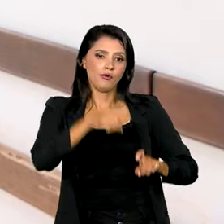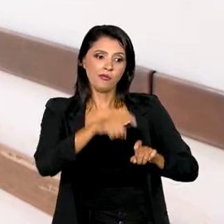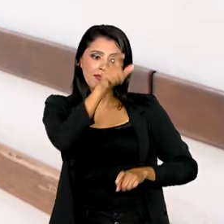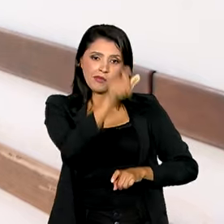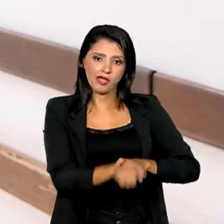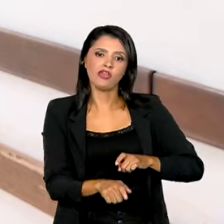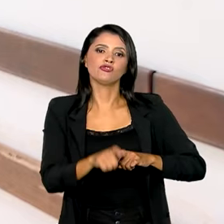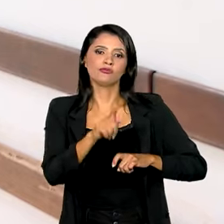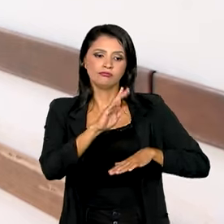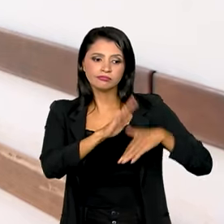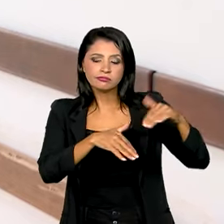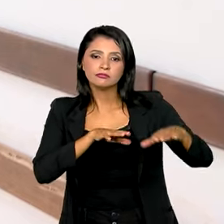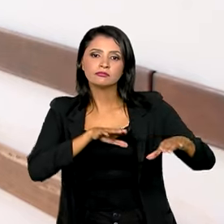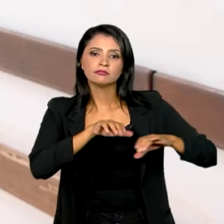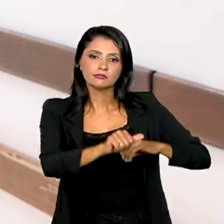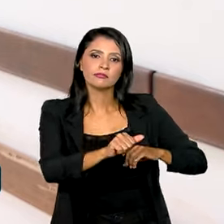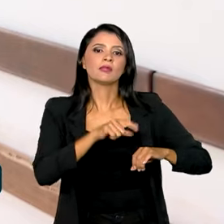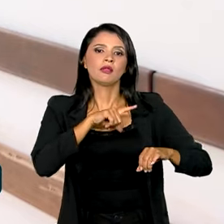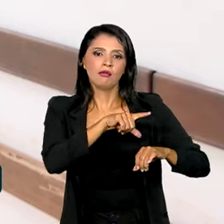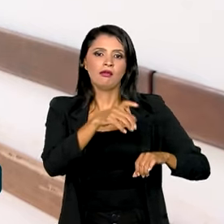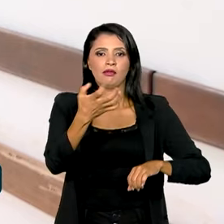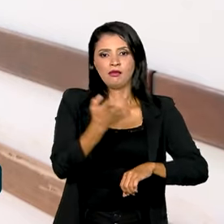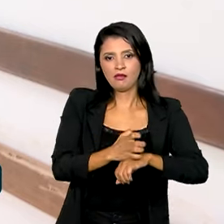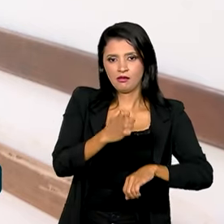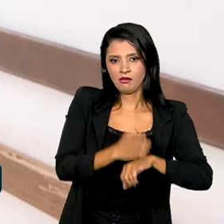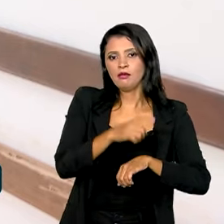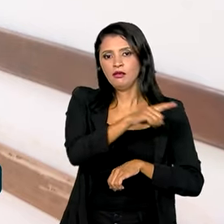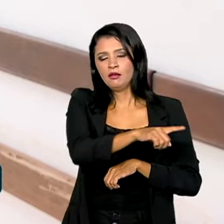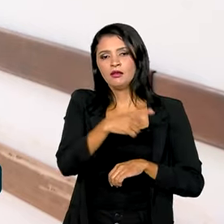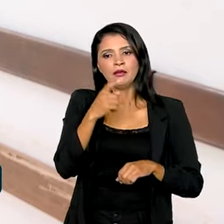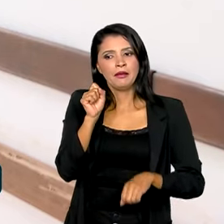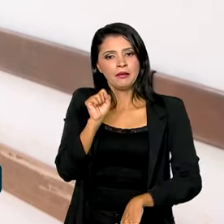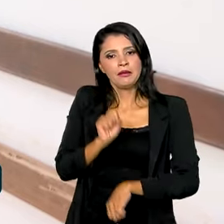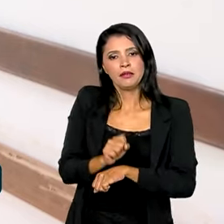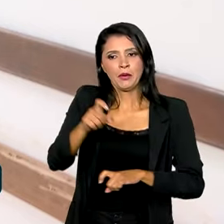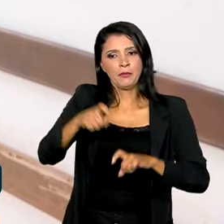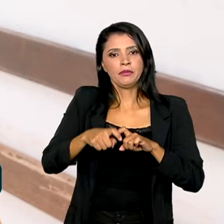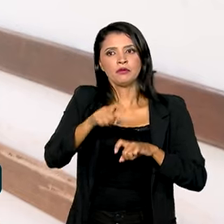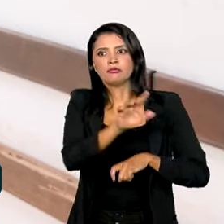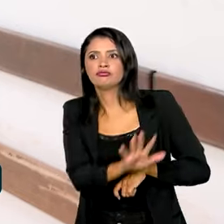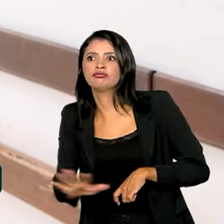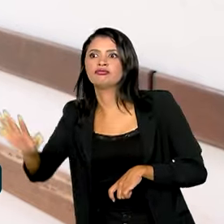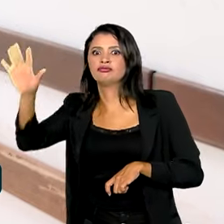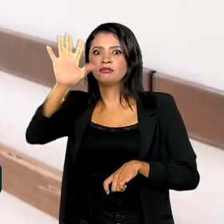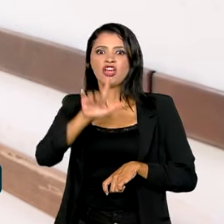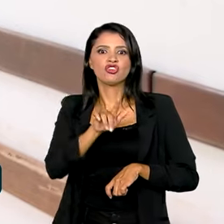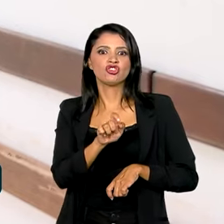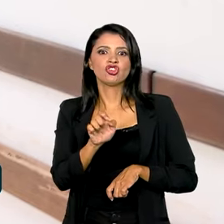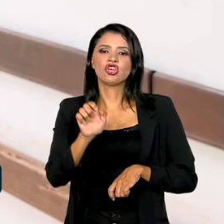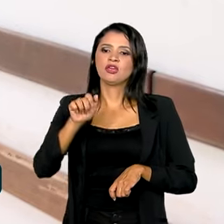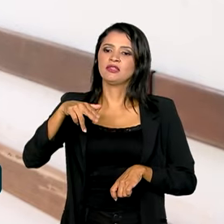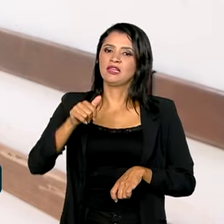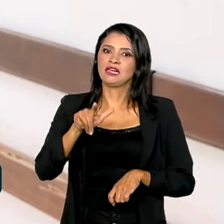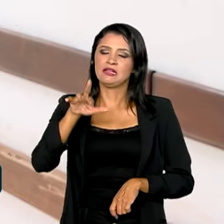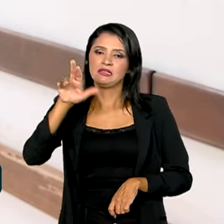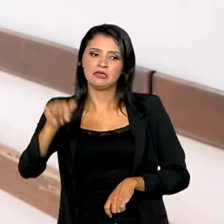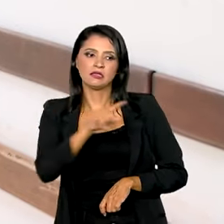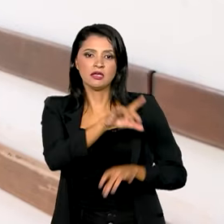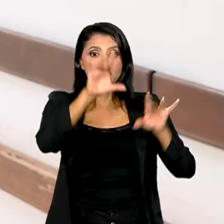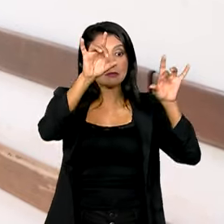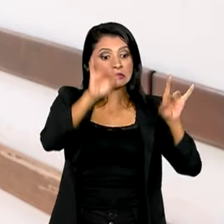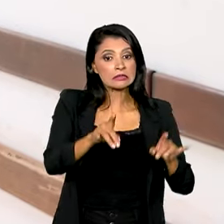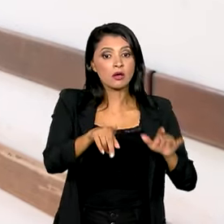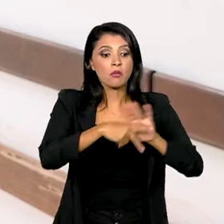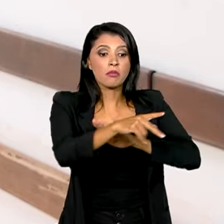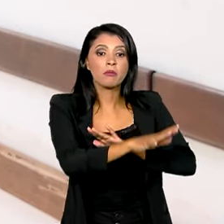residente em formação, que ele deixa de ser um médico generalista e passa a ser um médico com uma especialização